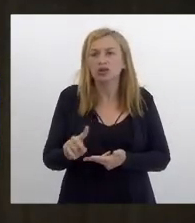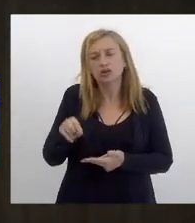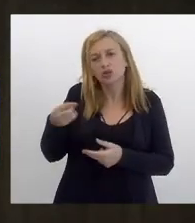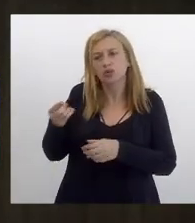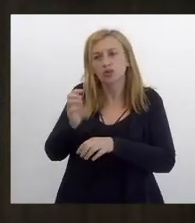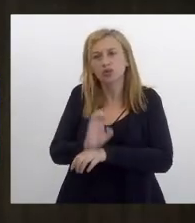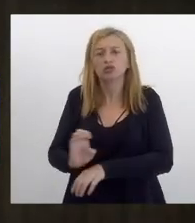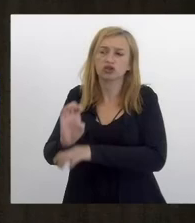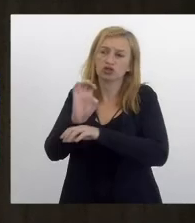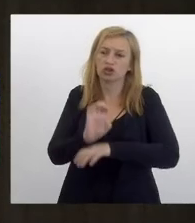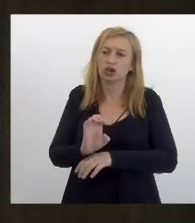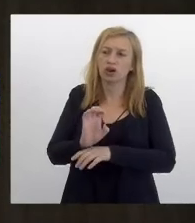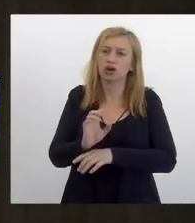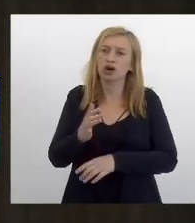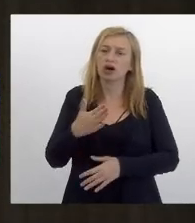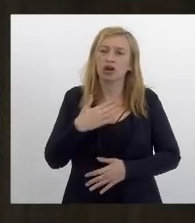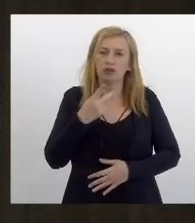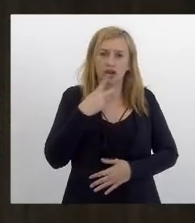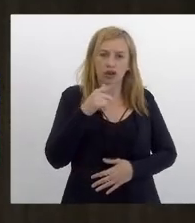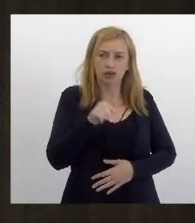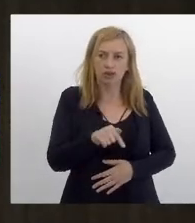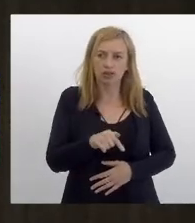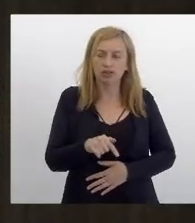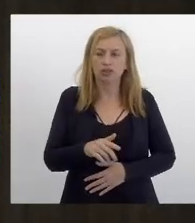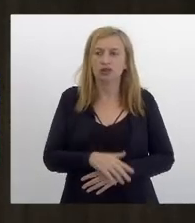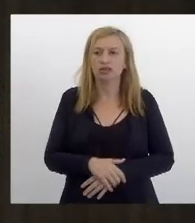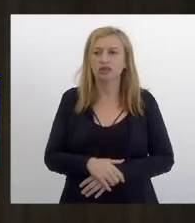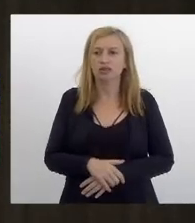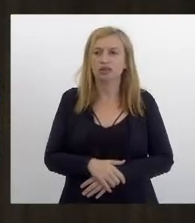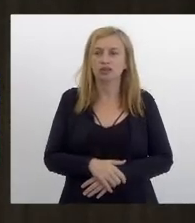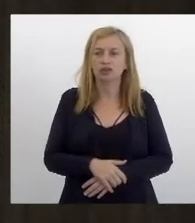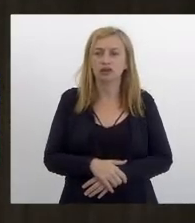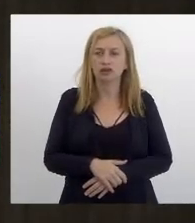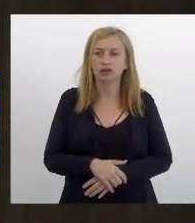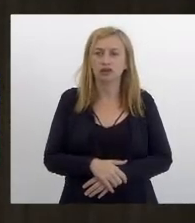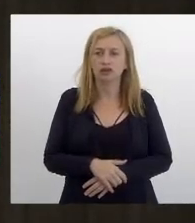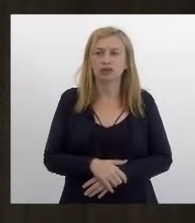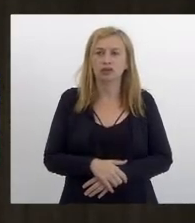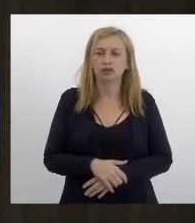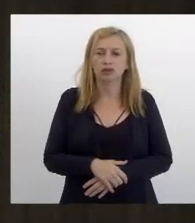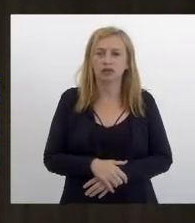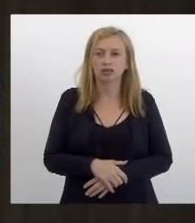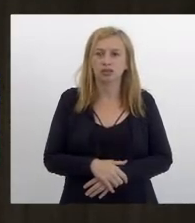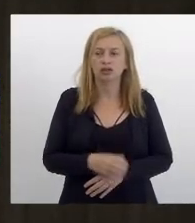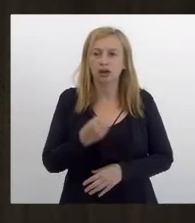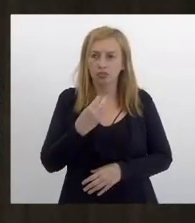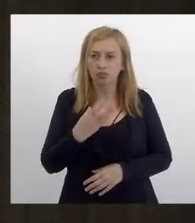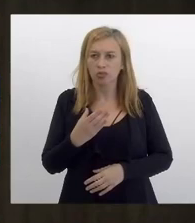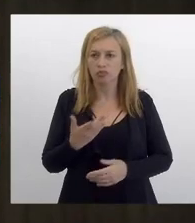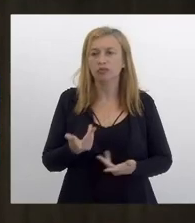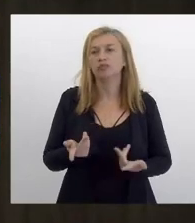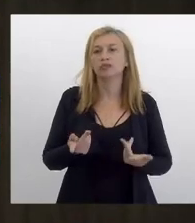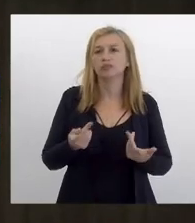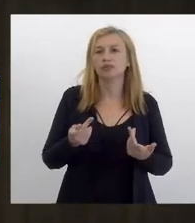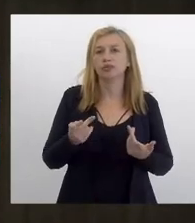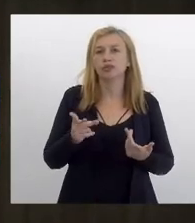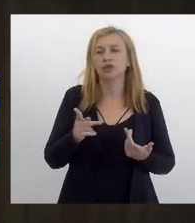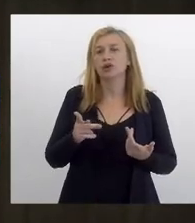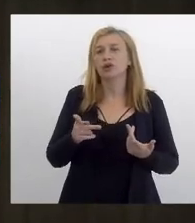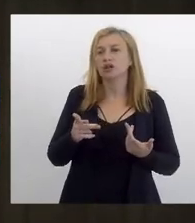estados eu faço aqui salientar a benevolência e a boa postura da deputada Franciane